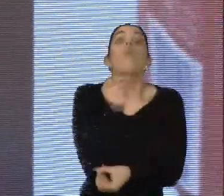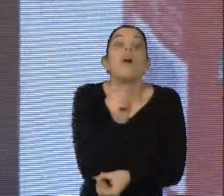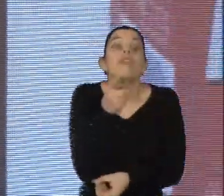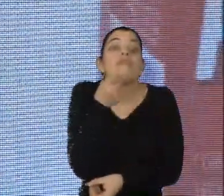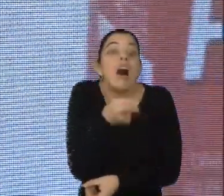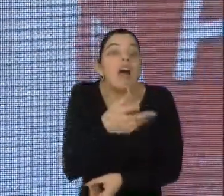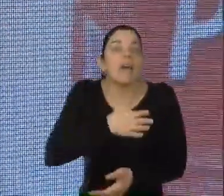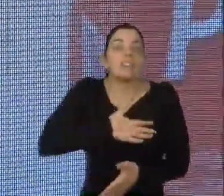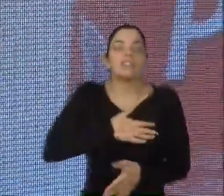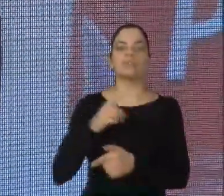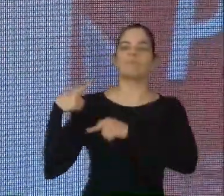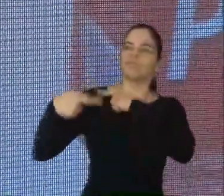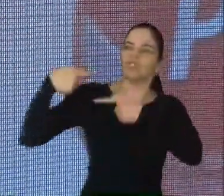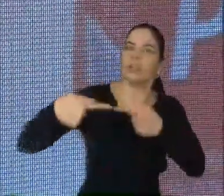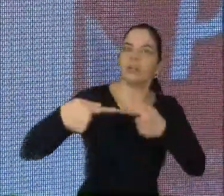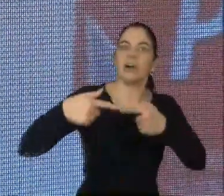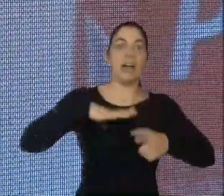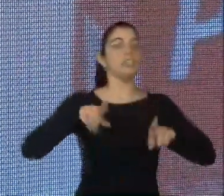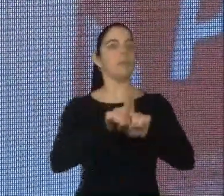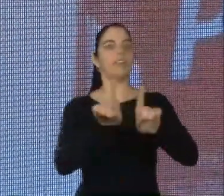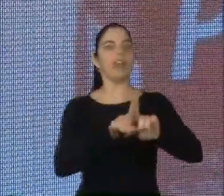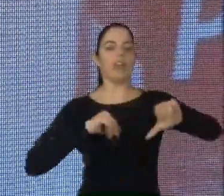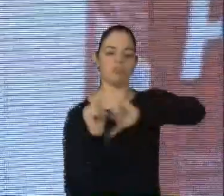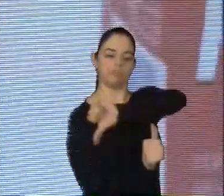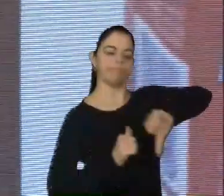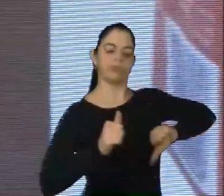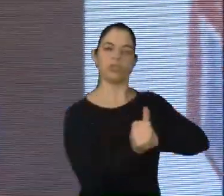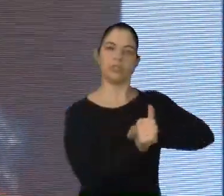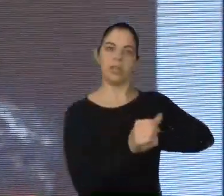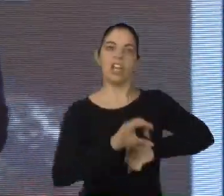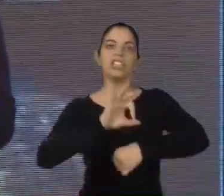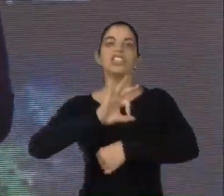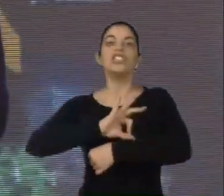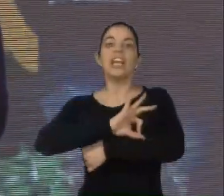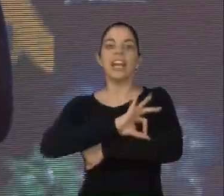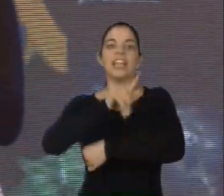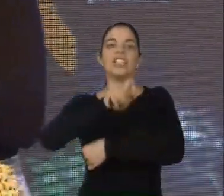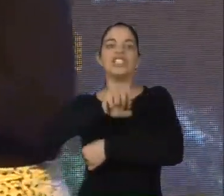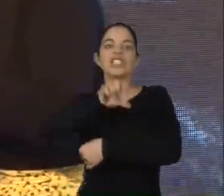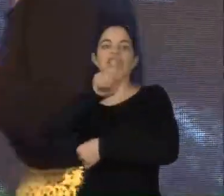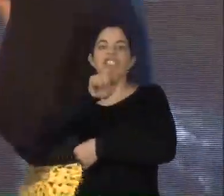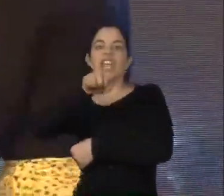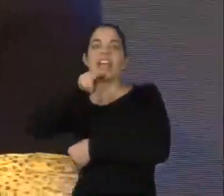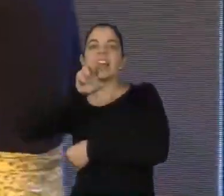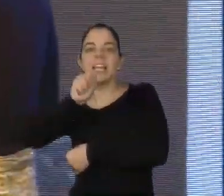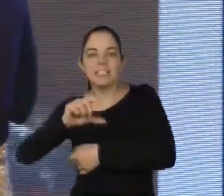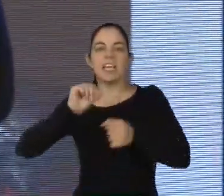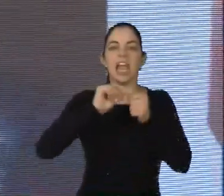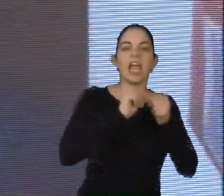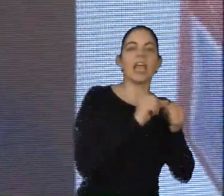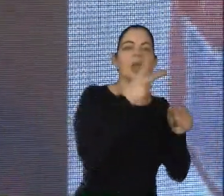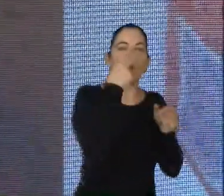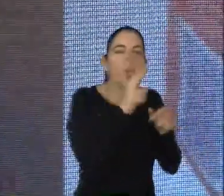genética, gente está falando também da função dos genes. E o que são genes, Carla? Genes são uma sequência